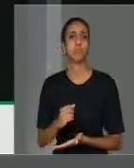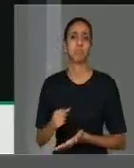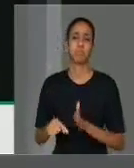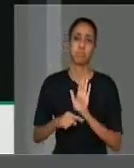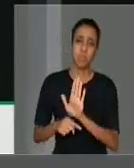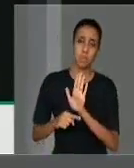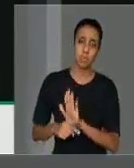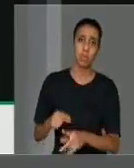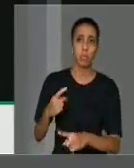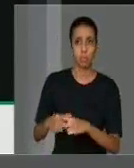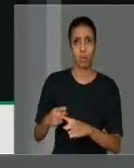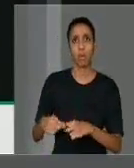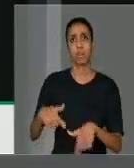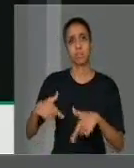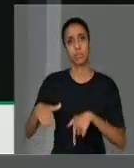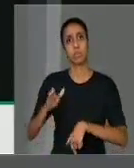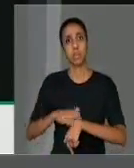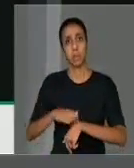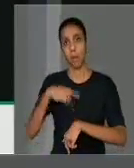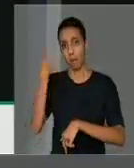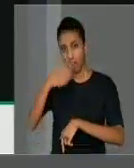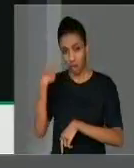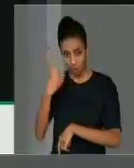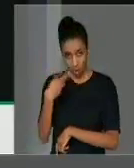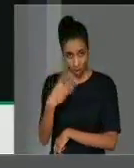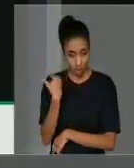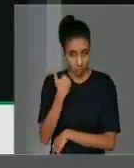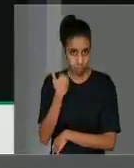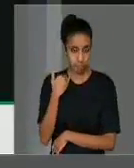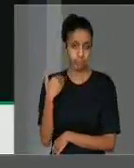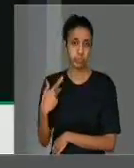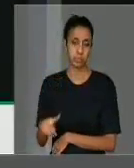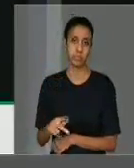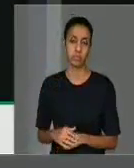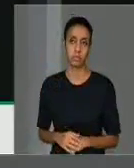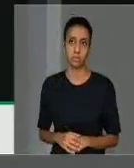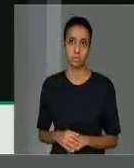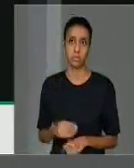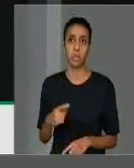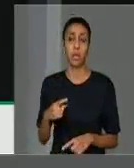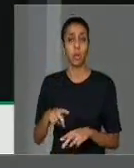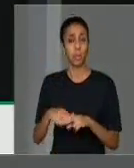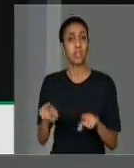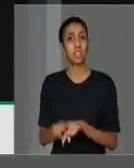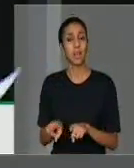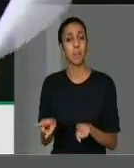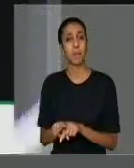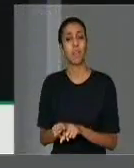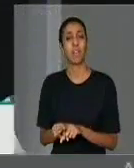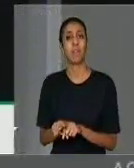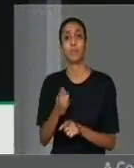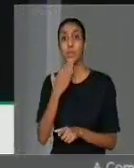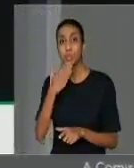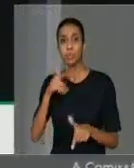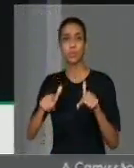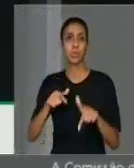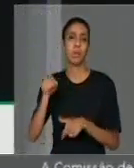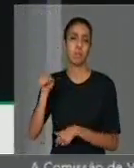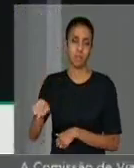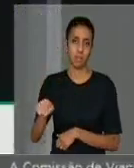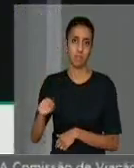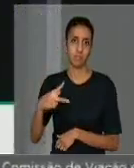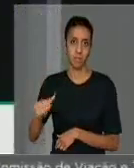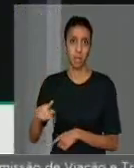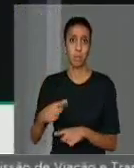função da sua jornada de trabalho desgastante, em função das suas condições de trabalho, em função